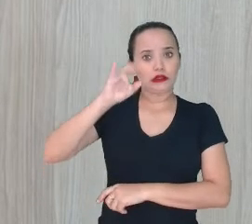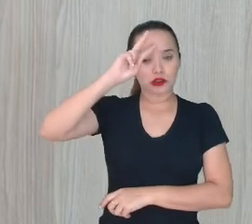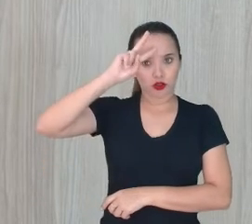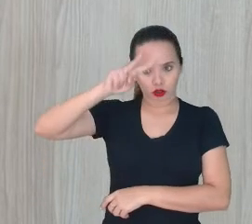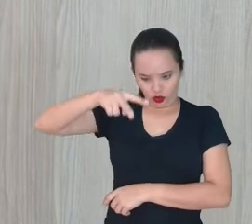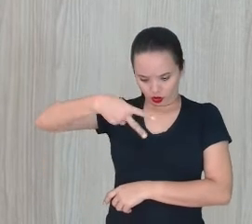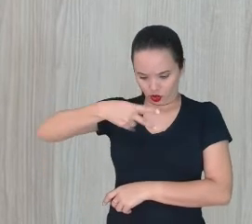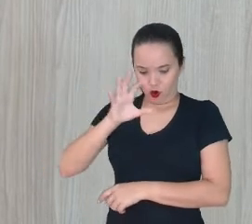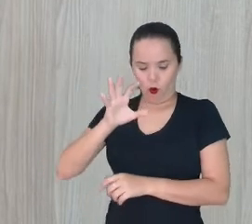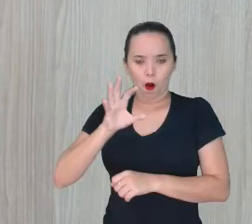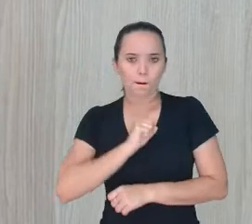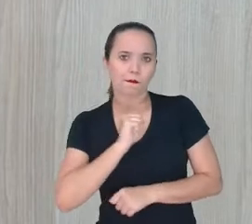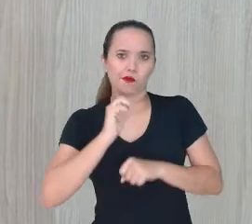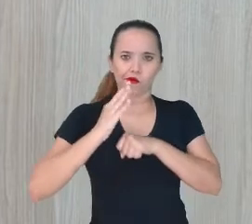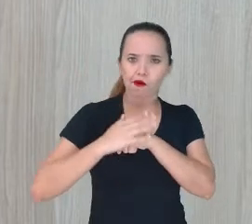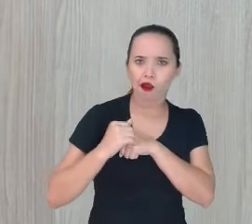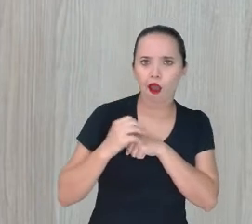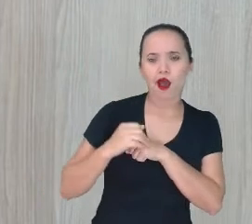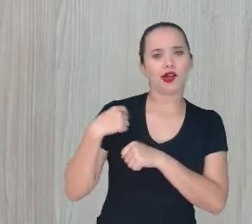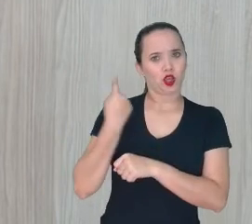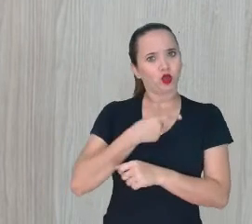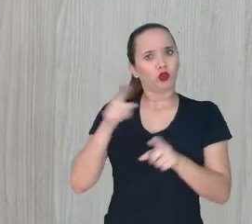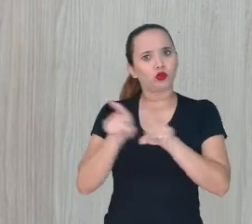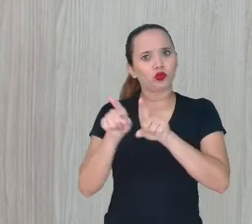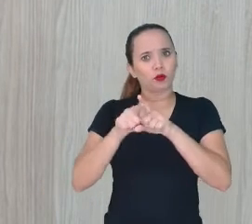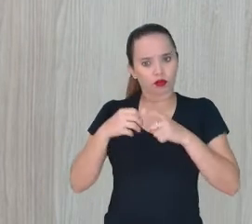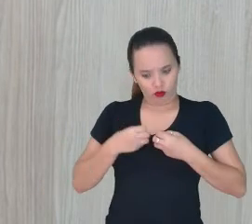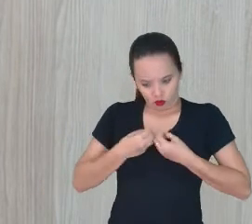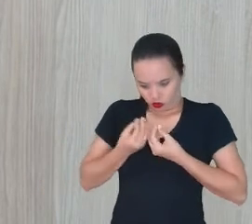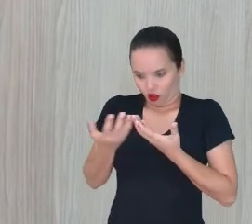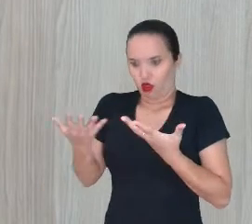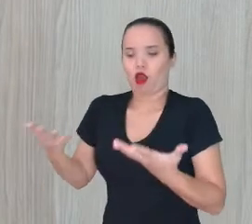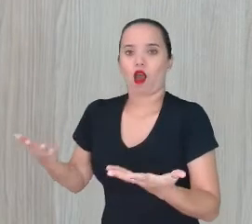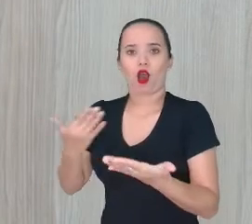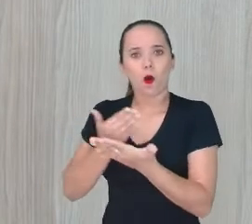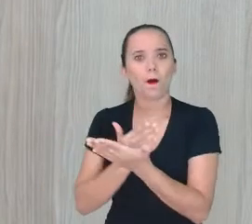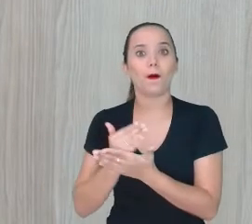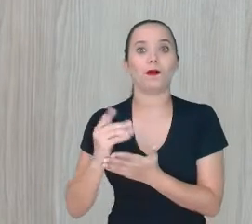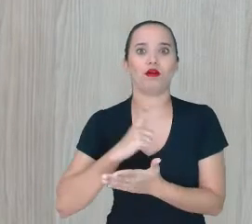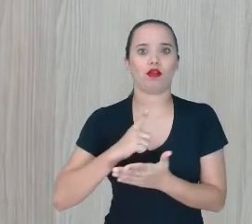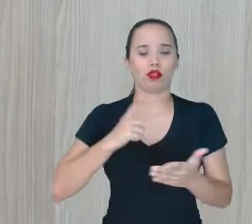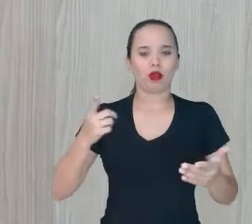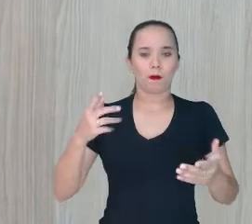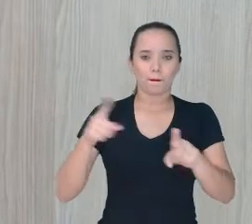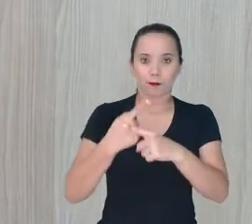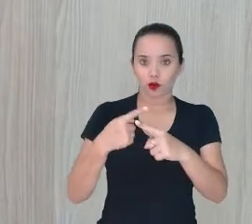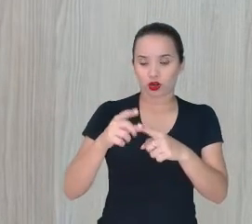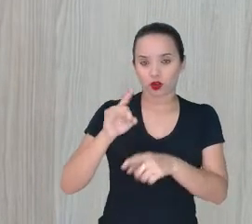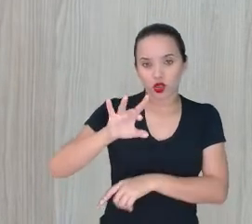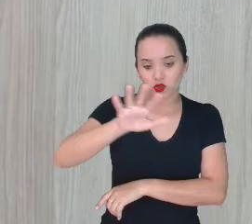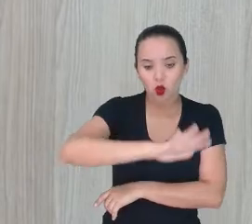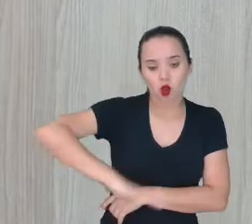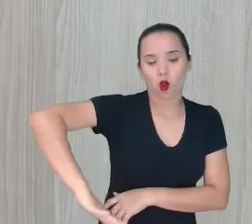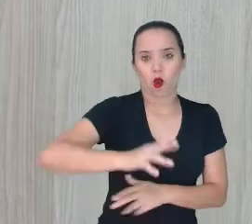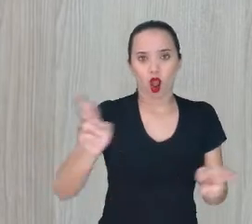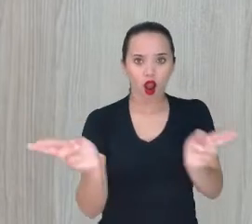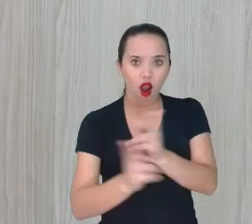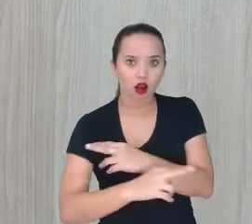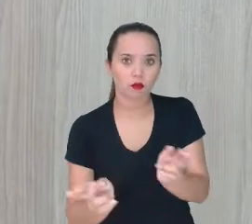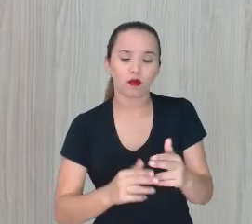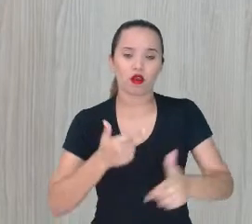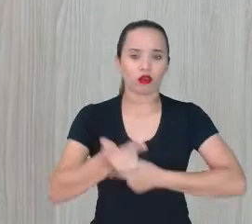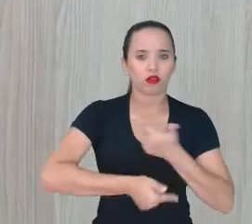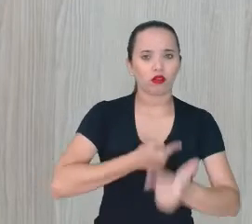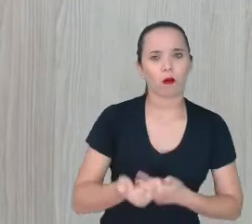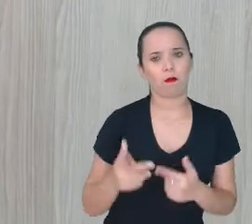nossa visão Para o mundo Para as relações Que não só Elas no ambiente de trabalho No ambiente escolar Familiar